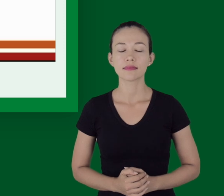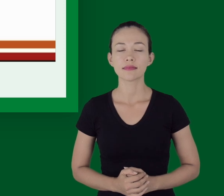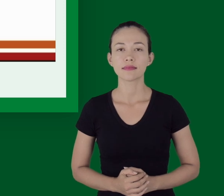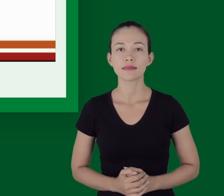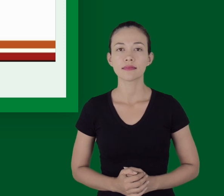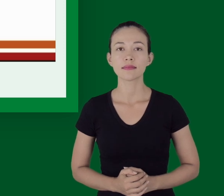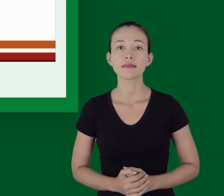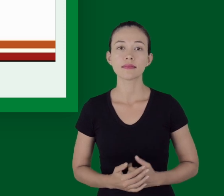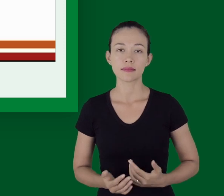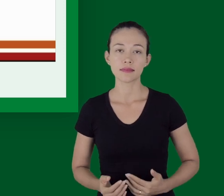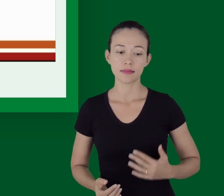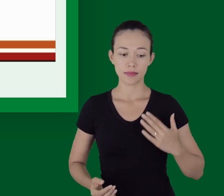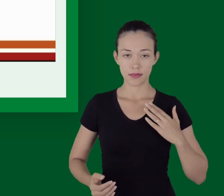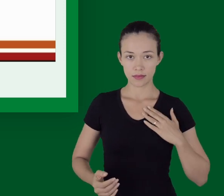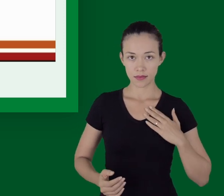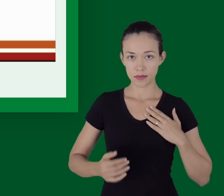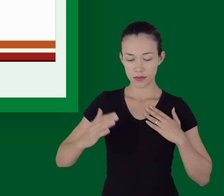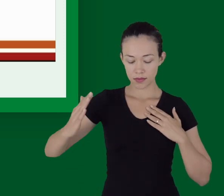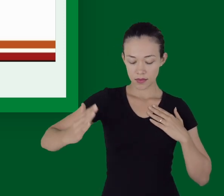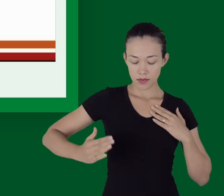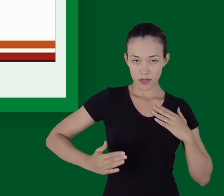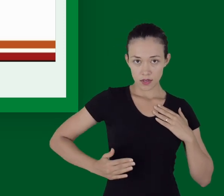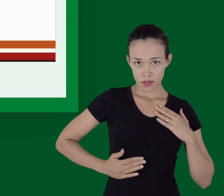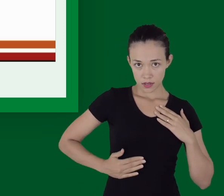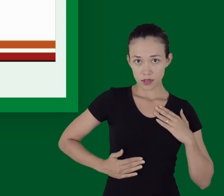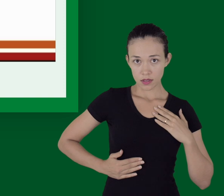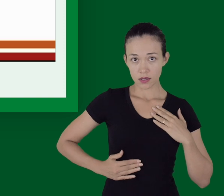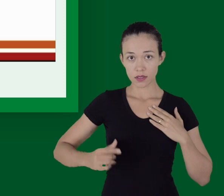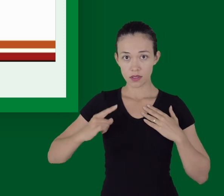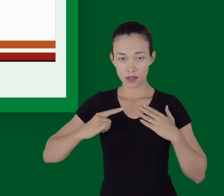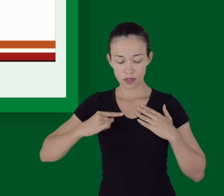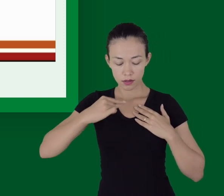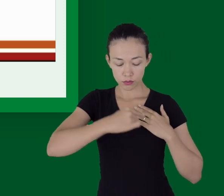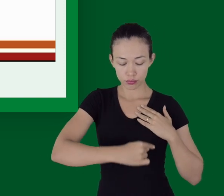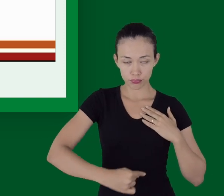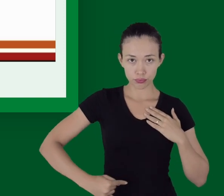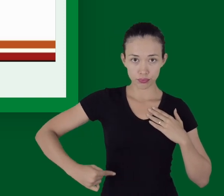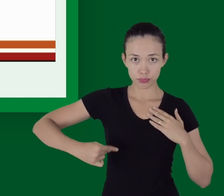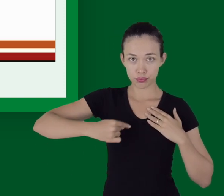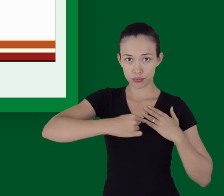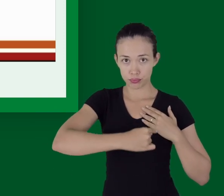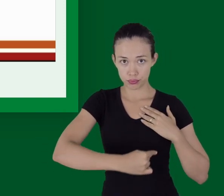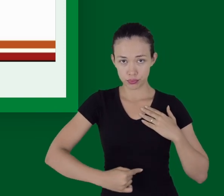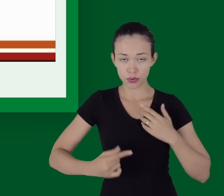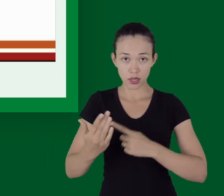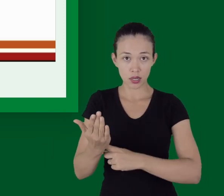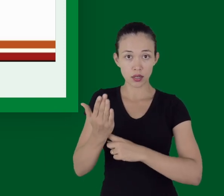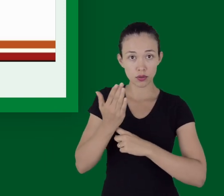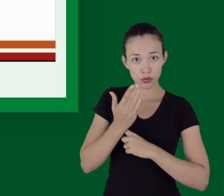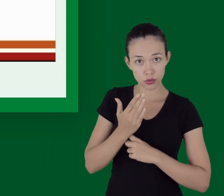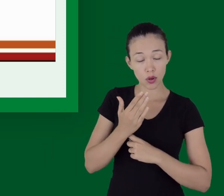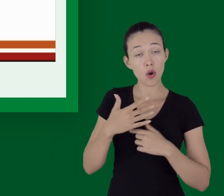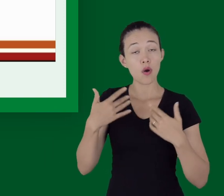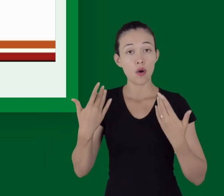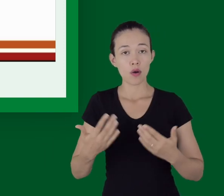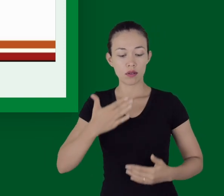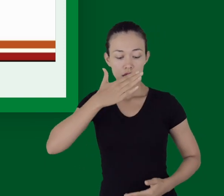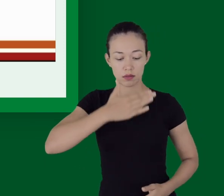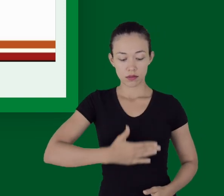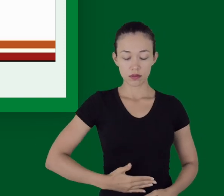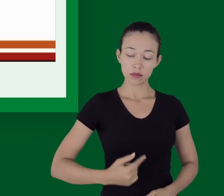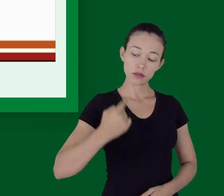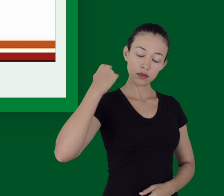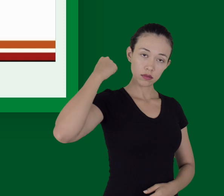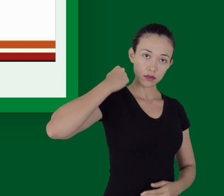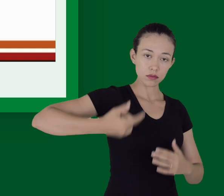colocada aqui do lado esquerdo do toro, que seria a outra parte do lado inferior direito, de modo que a corrente atravessa o maior eixo. Ou a gente pode fazer na